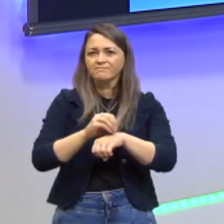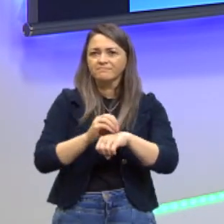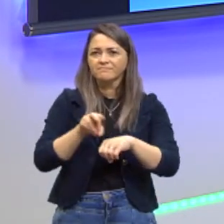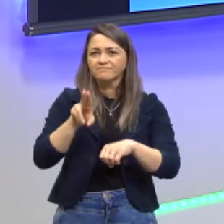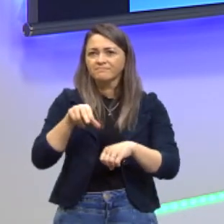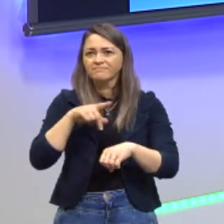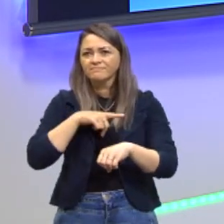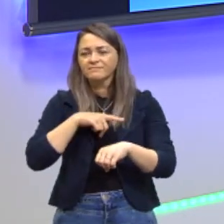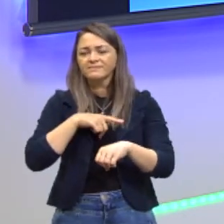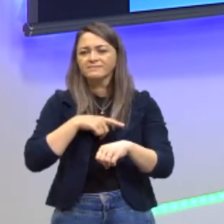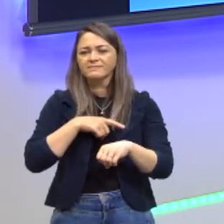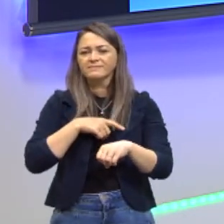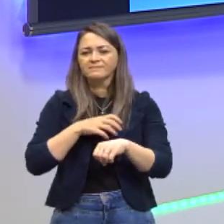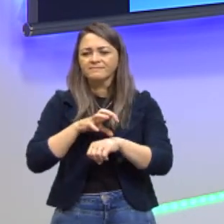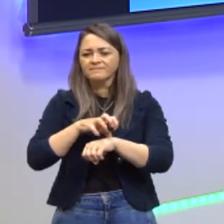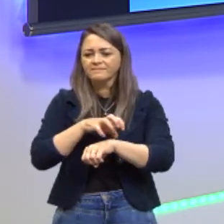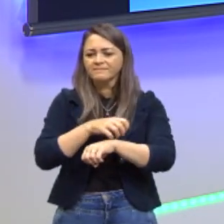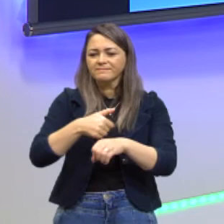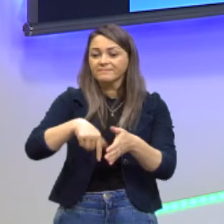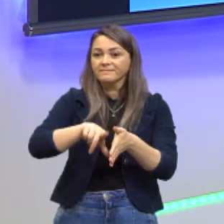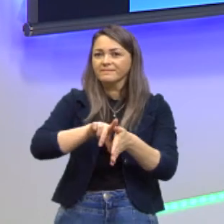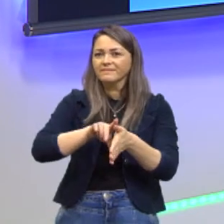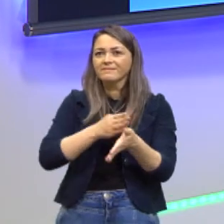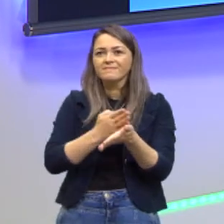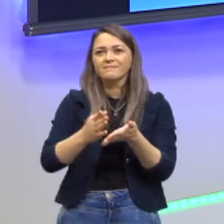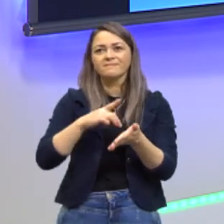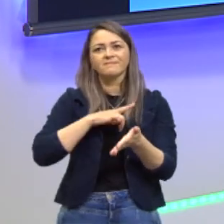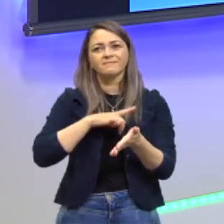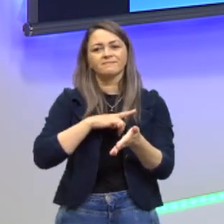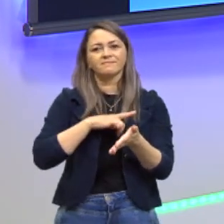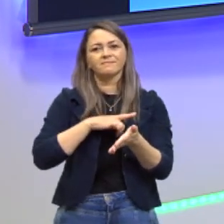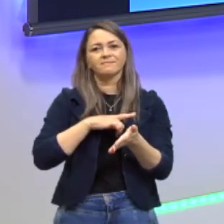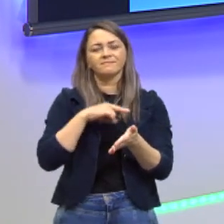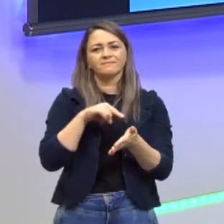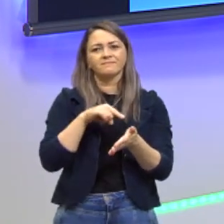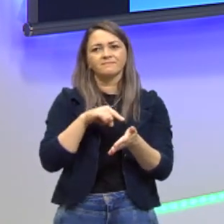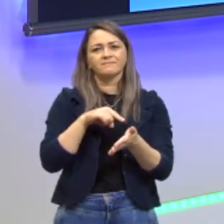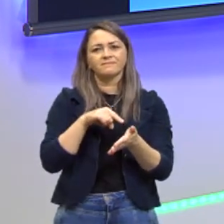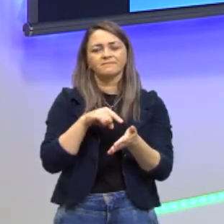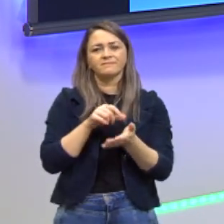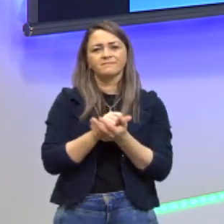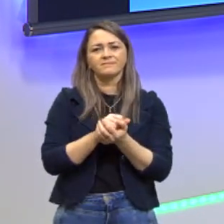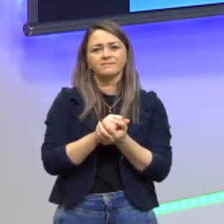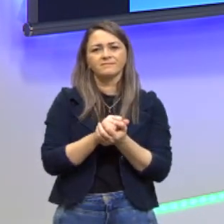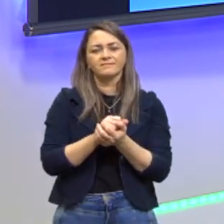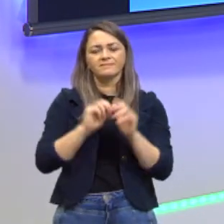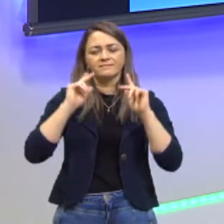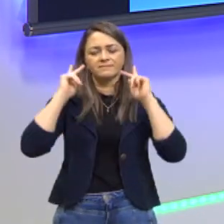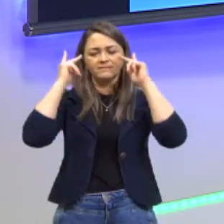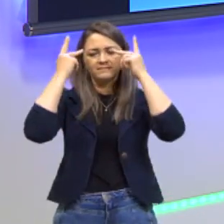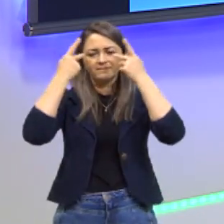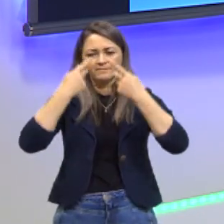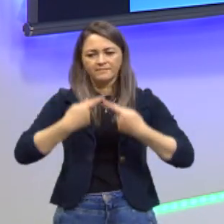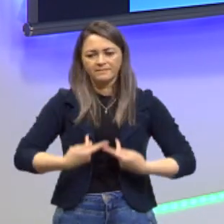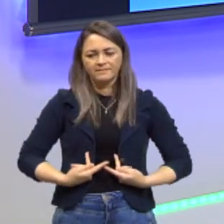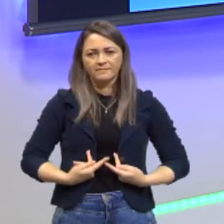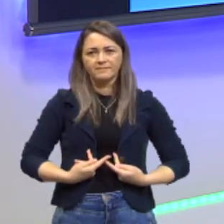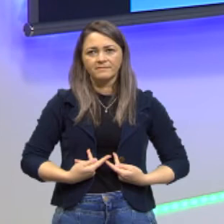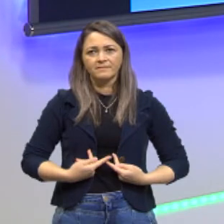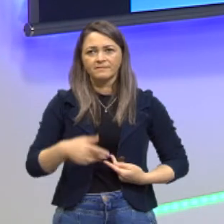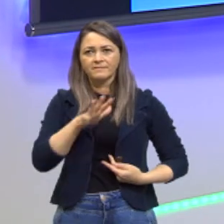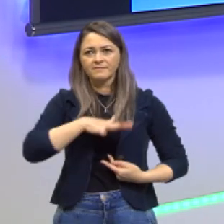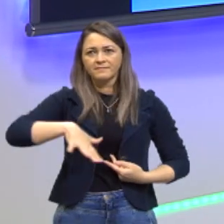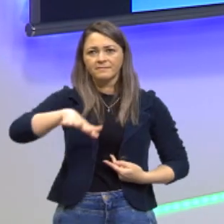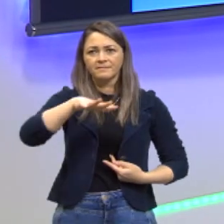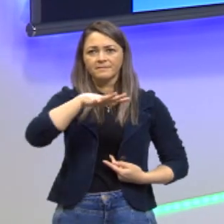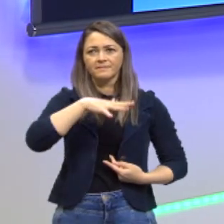antes, simplesmente passaram a ter alergia. E nós, como seres humanos, né? A população, de maneira geral, vai